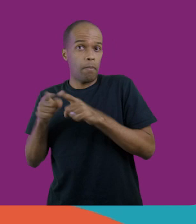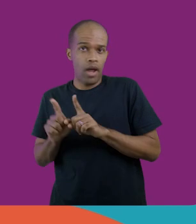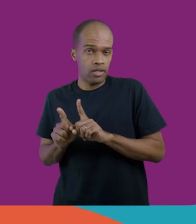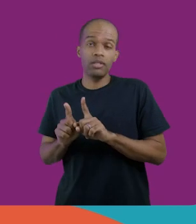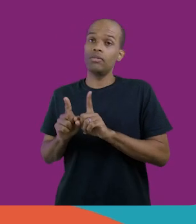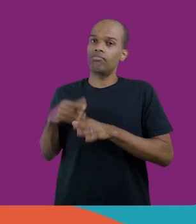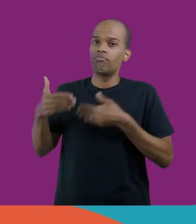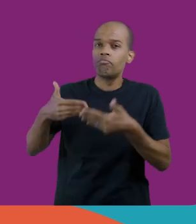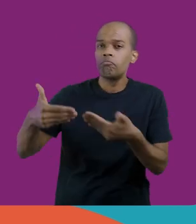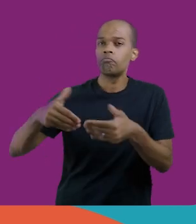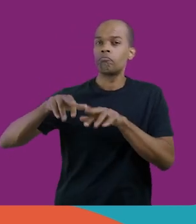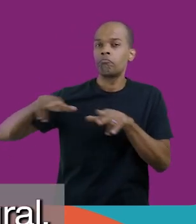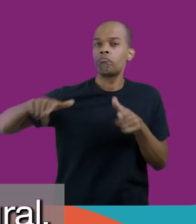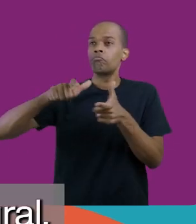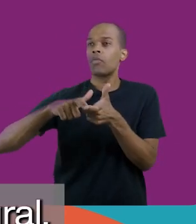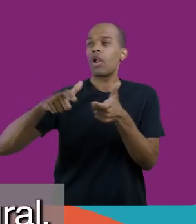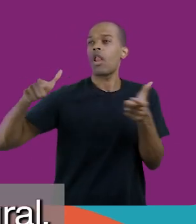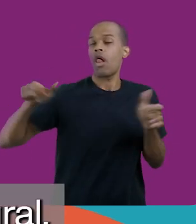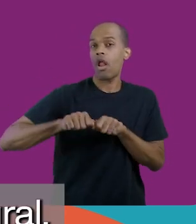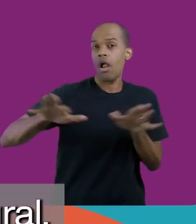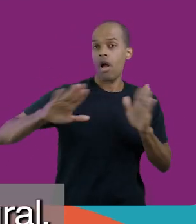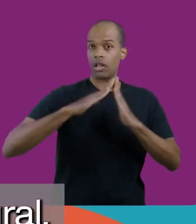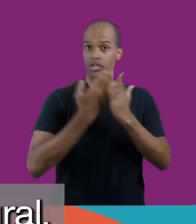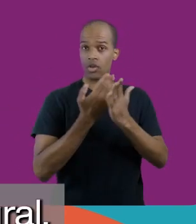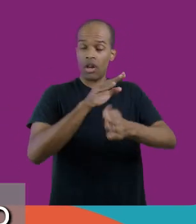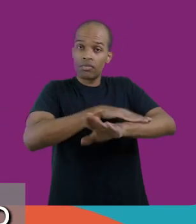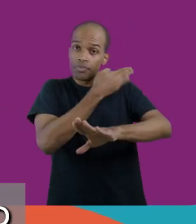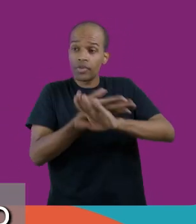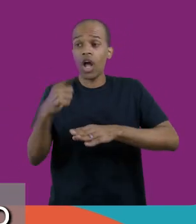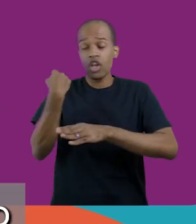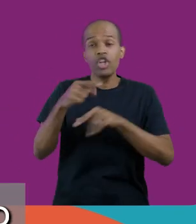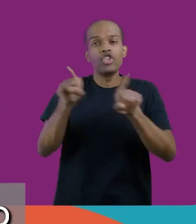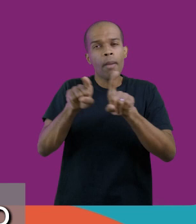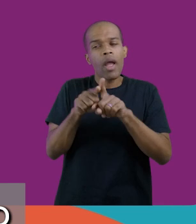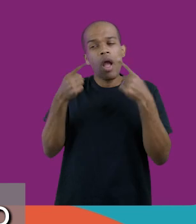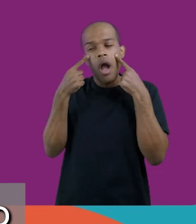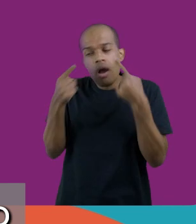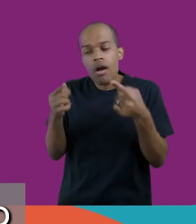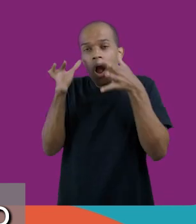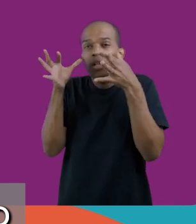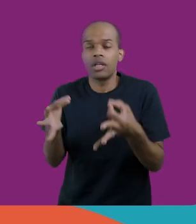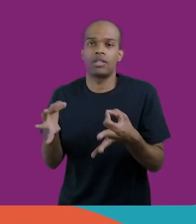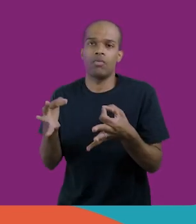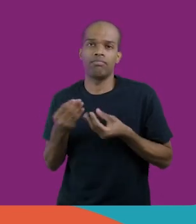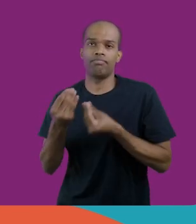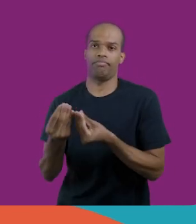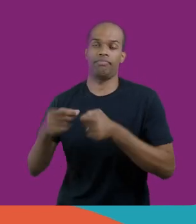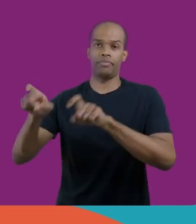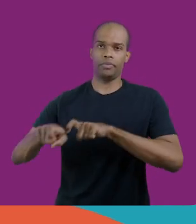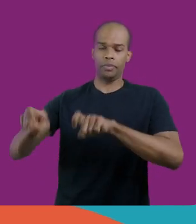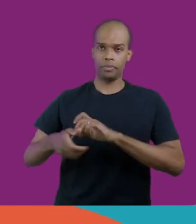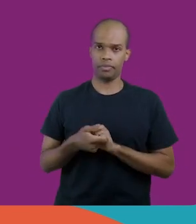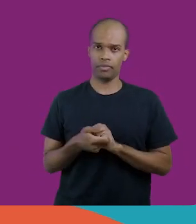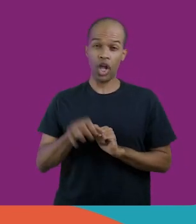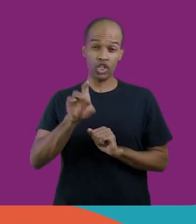processo de diversificação e de ampliação das escolas de tempo integral, nós também olhamos com muita atenção para a oferta no campo.